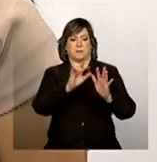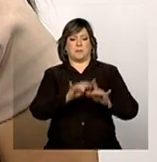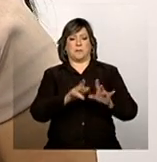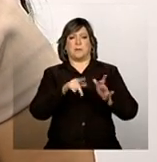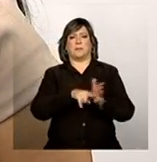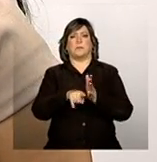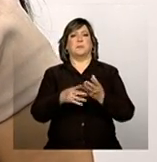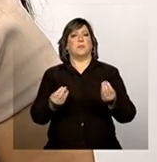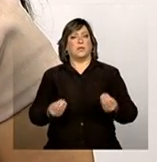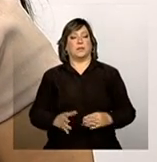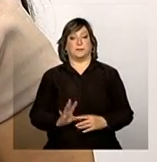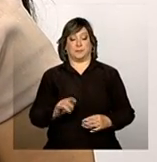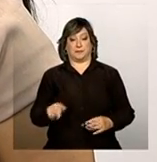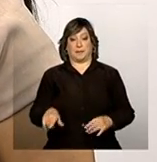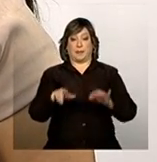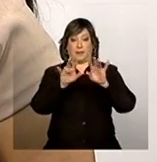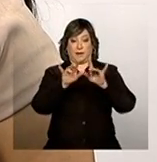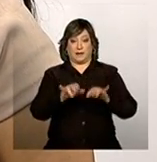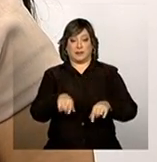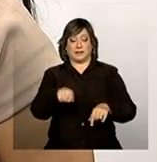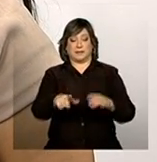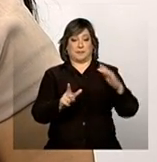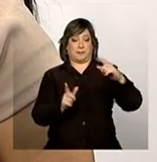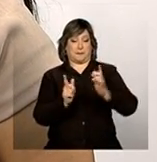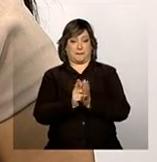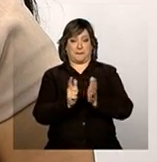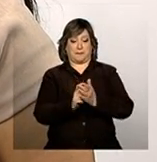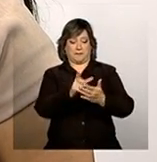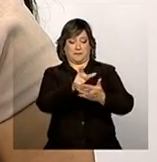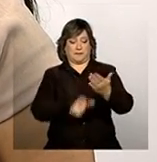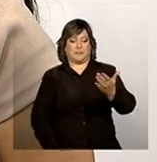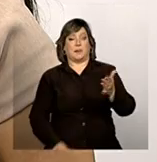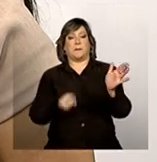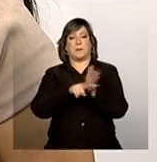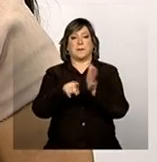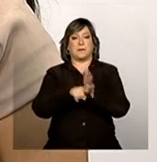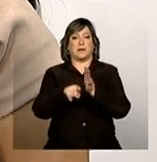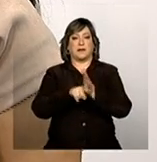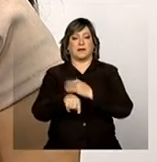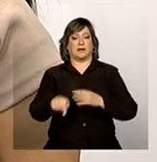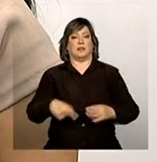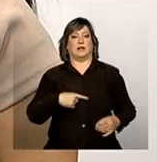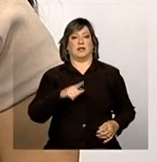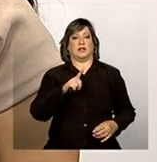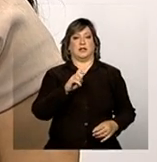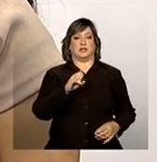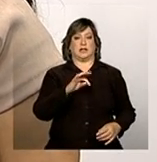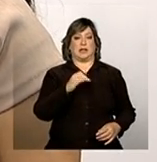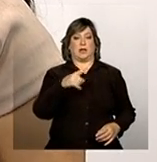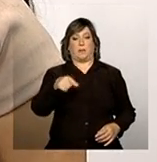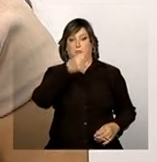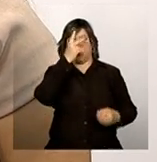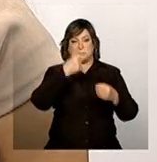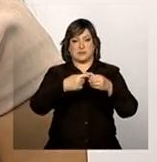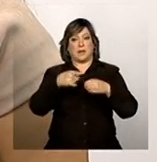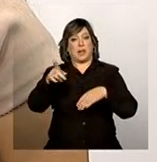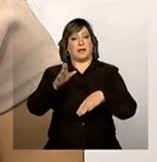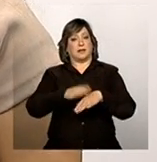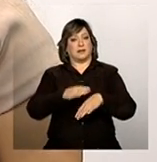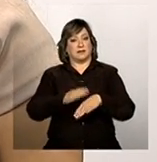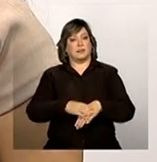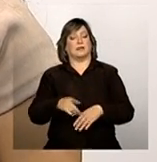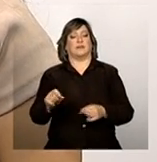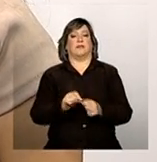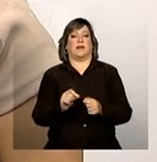seguinte, o questionário de gestão municipal, ele é preenchido pelo próprio gestor municipal. A mesma coisa